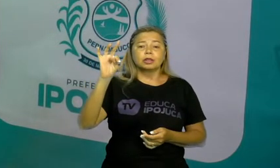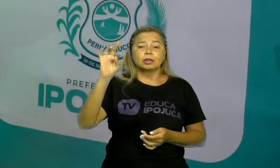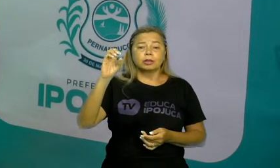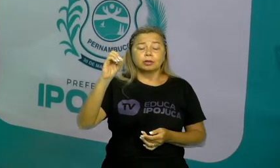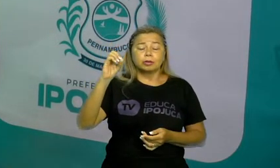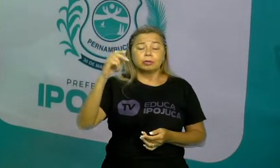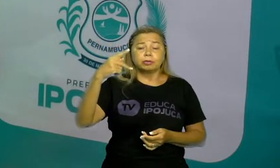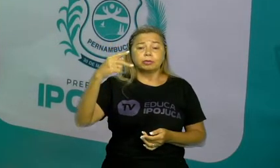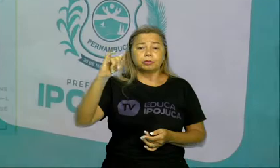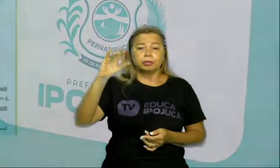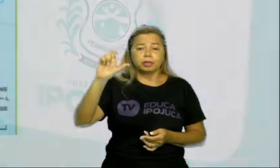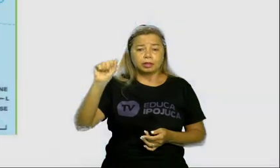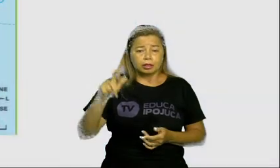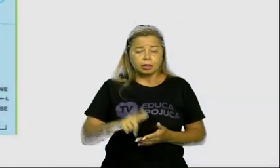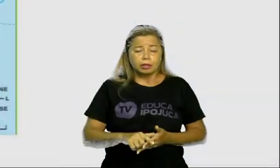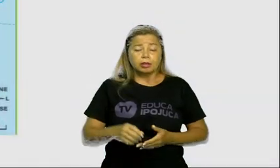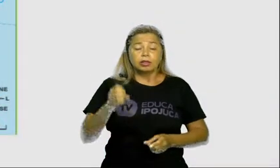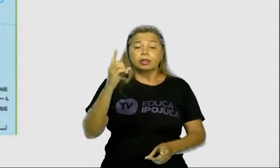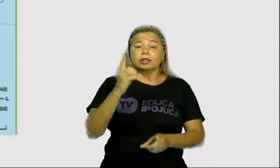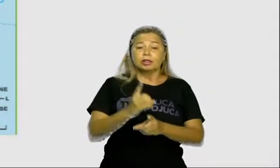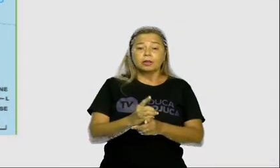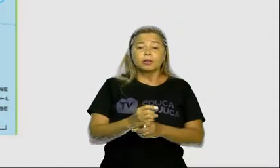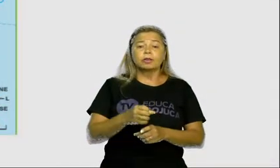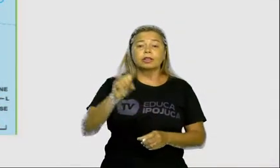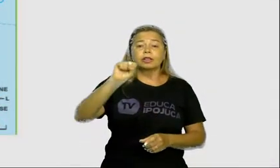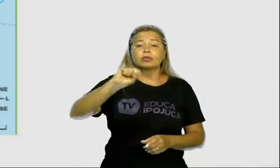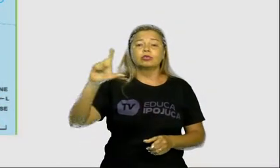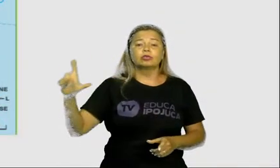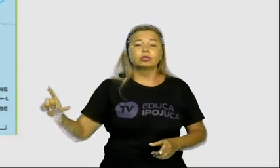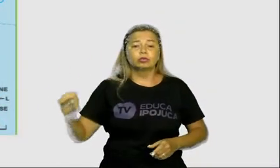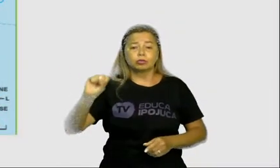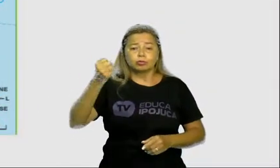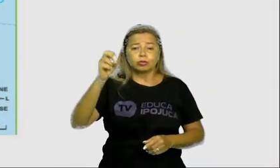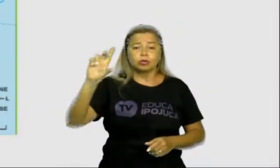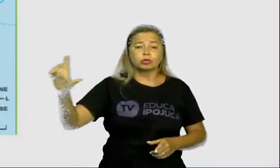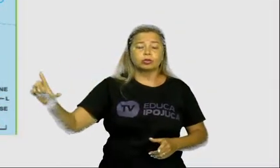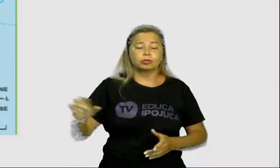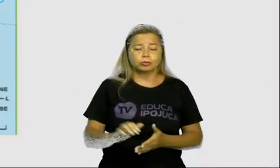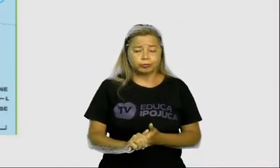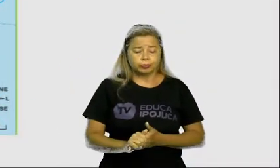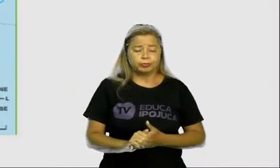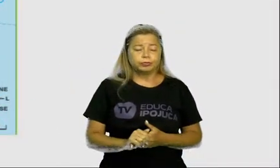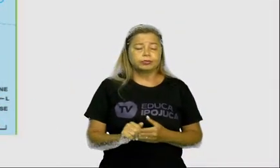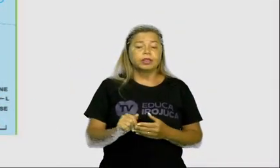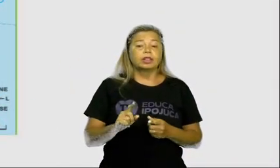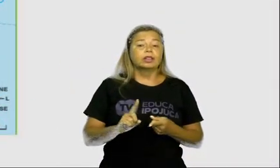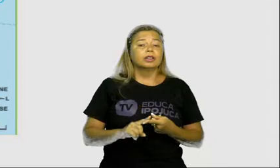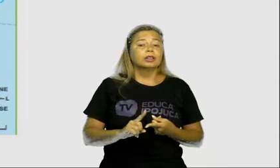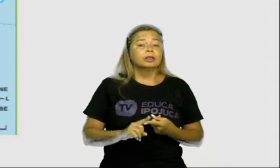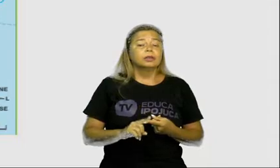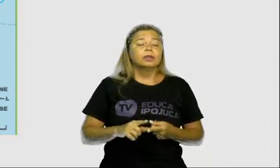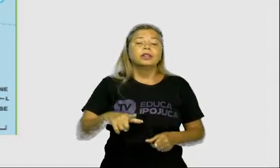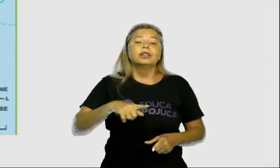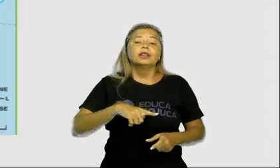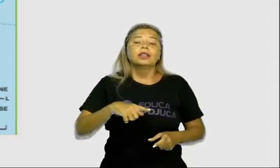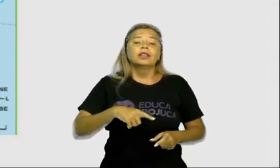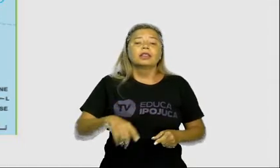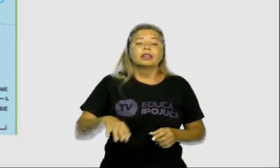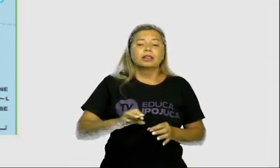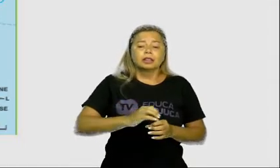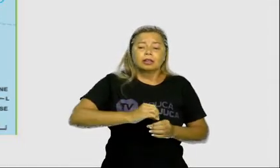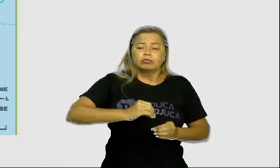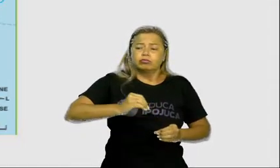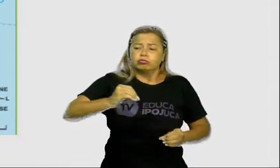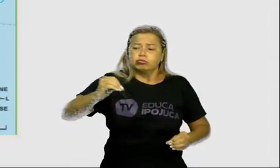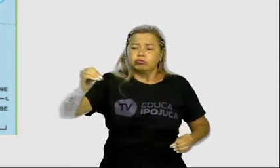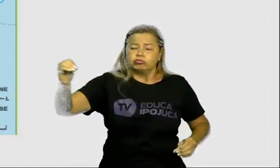Nós temos aqui, no próximo mapa, a extensão tanto latitudinal